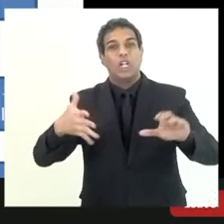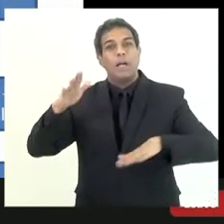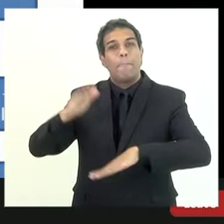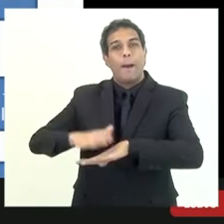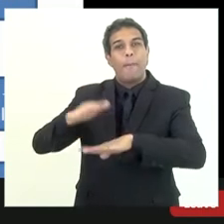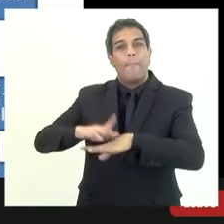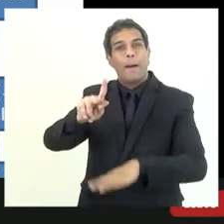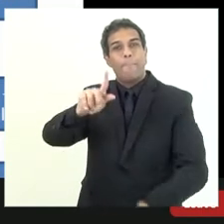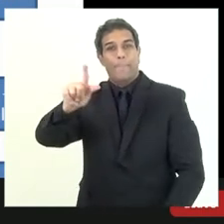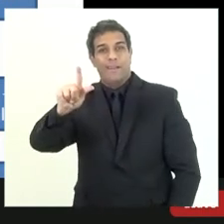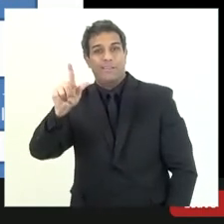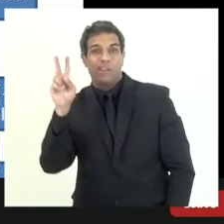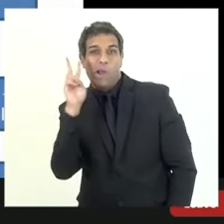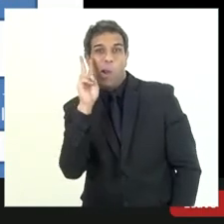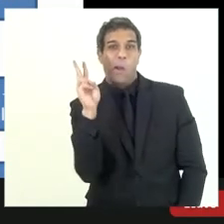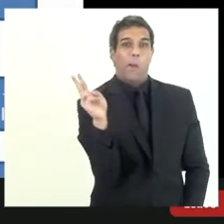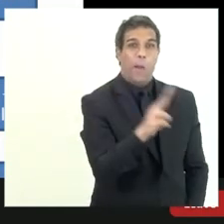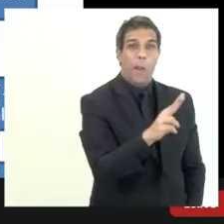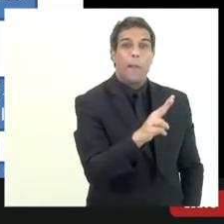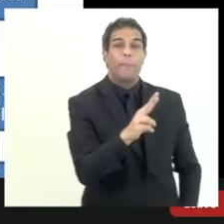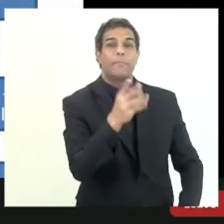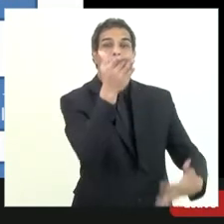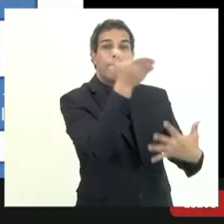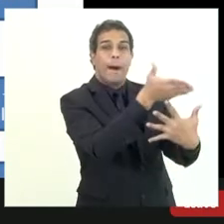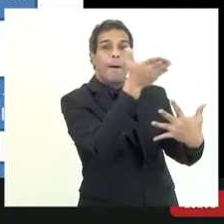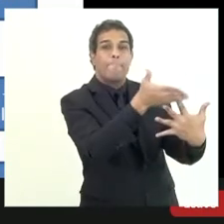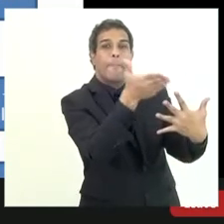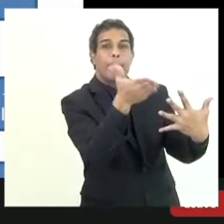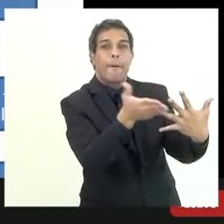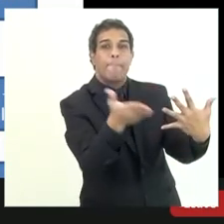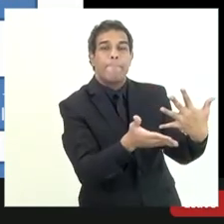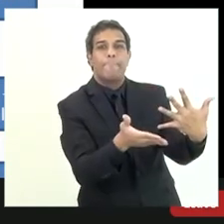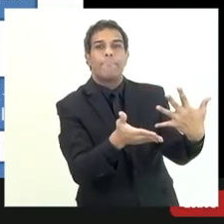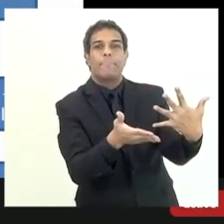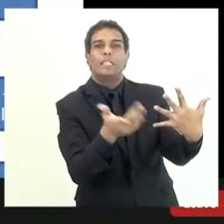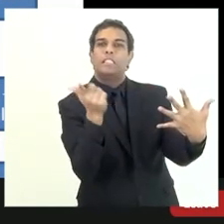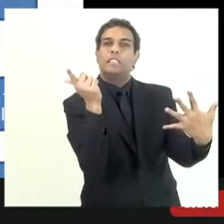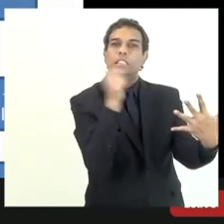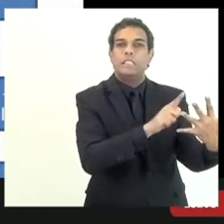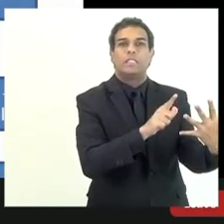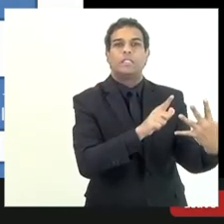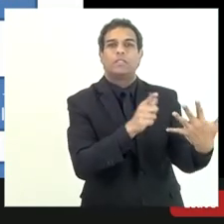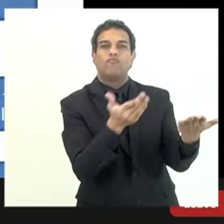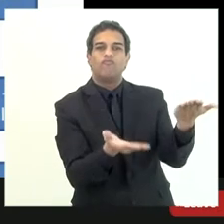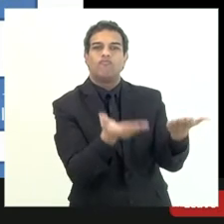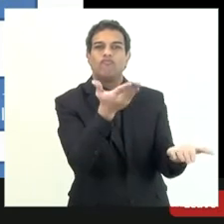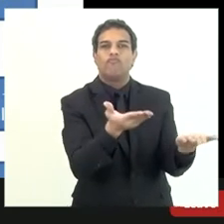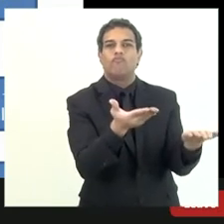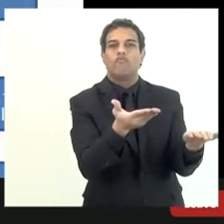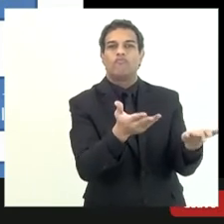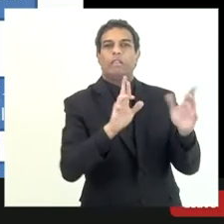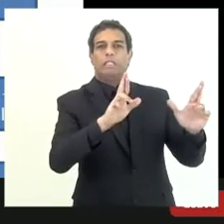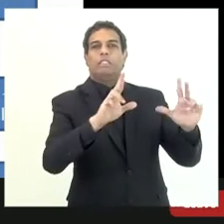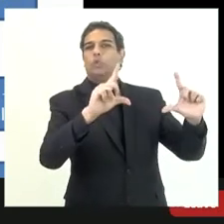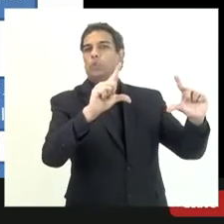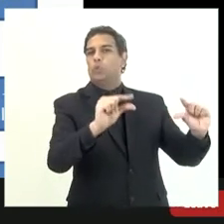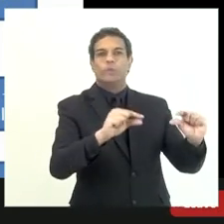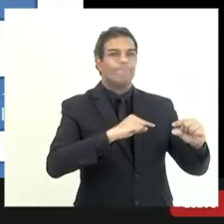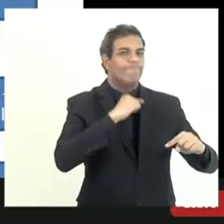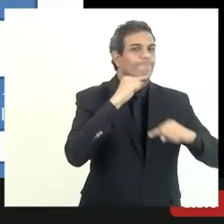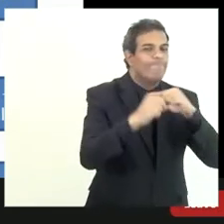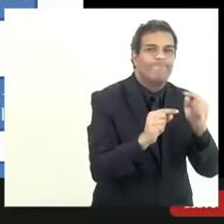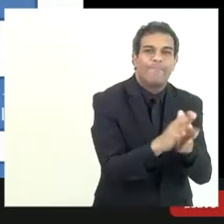PGE eu considerar esse crédito de possibilidade remota ou seja eu tenho uma baixíssima expectativa de